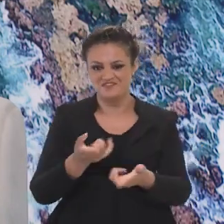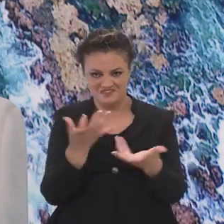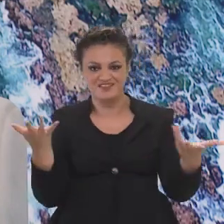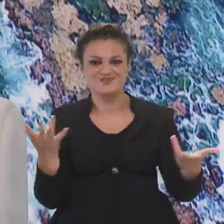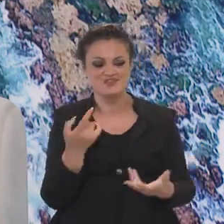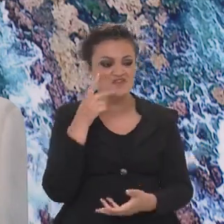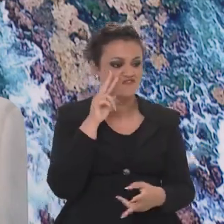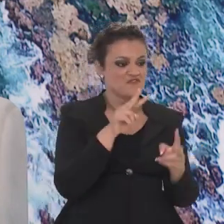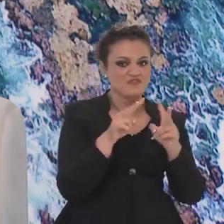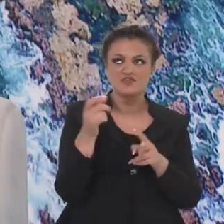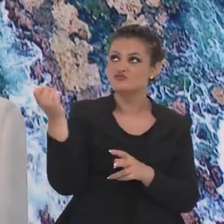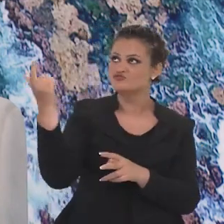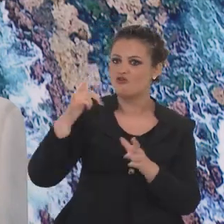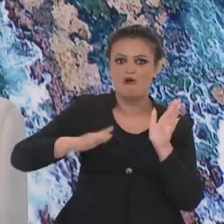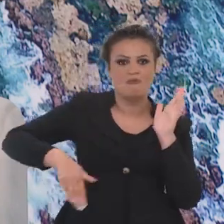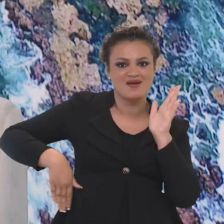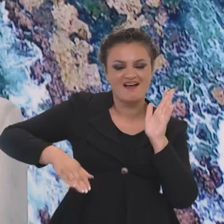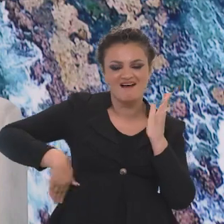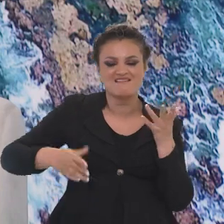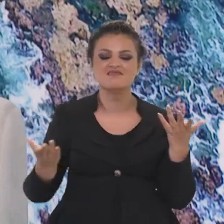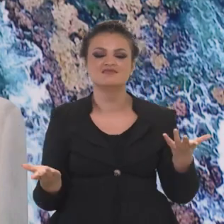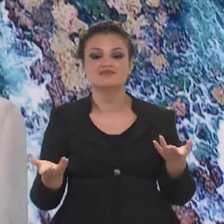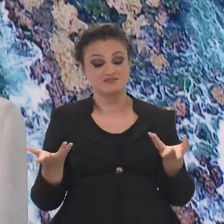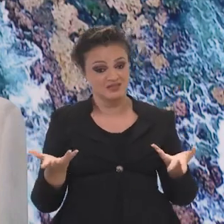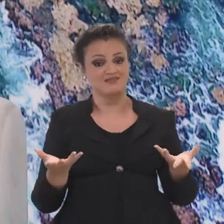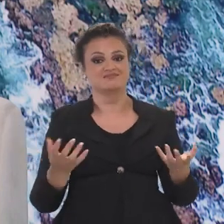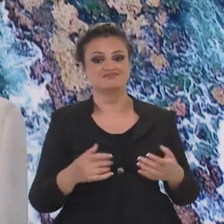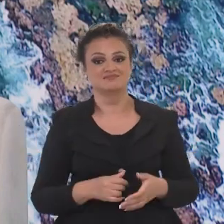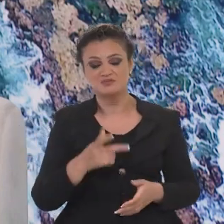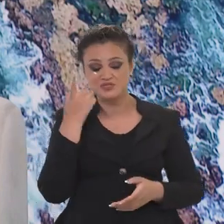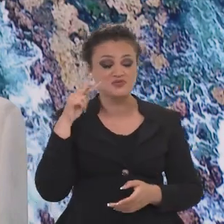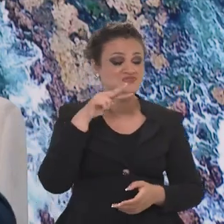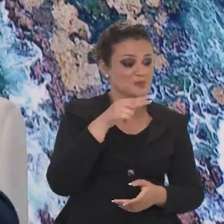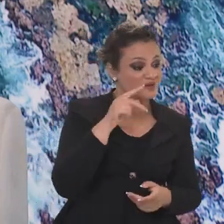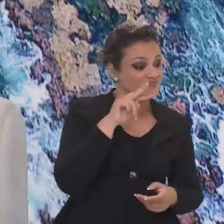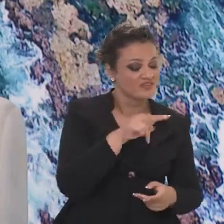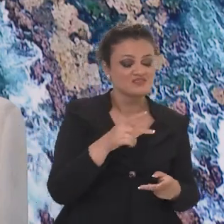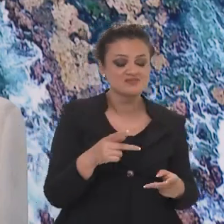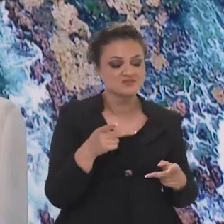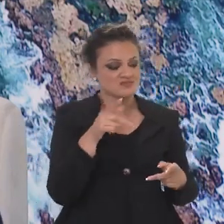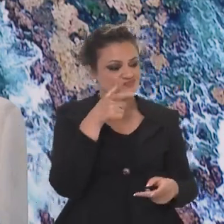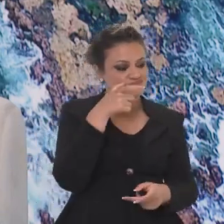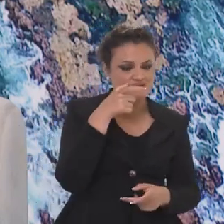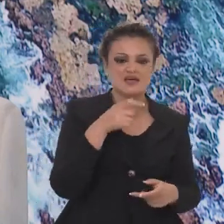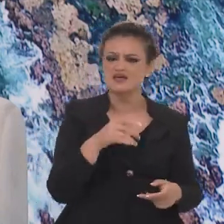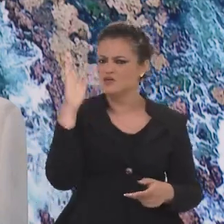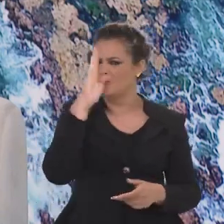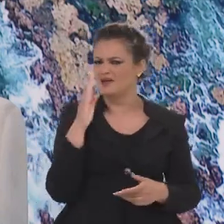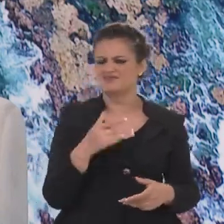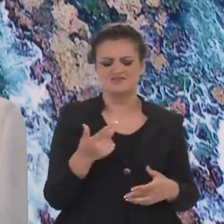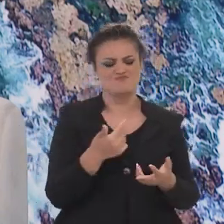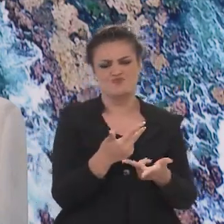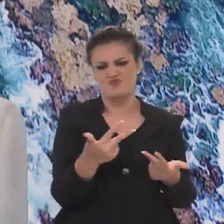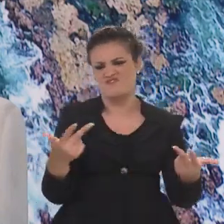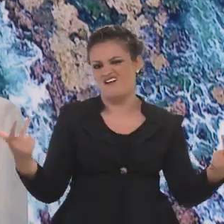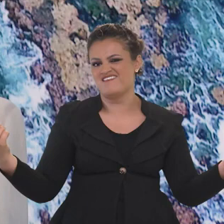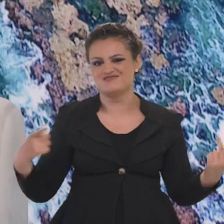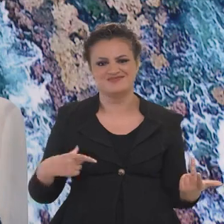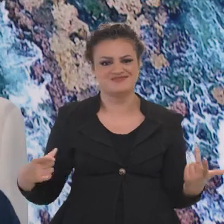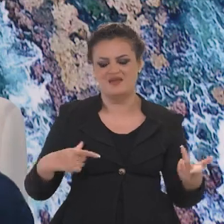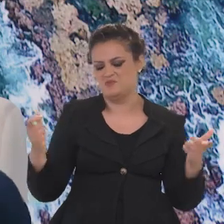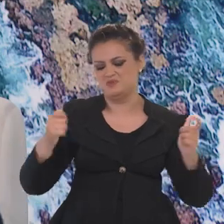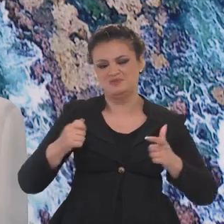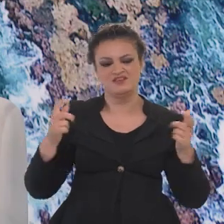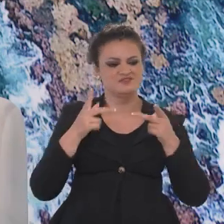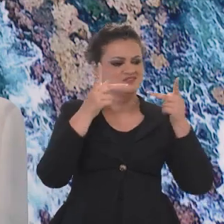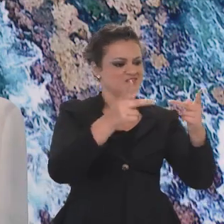bonito, para ver a beleza do sol e praia que a gente tem no Nordeste. É isso que as pessoas vêm para ver. E o Brasil, ele é recheado de norte a